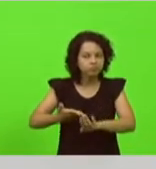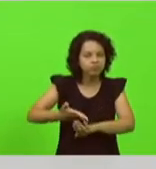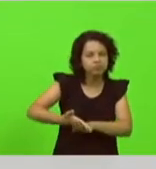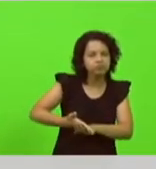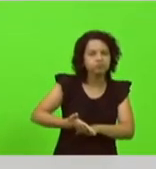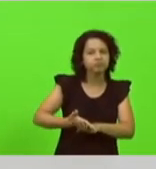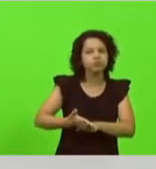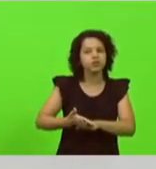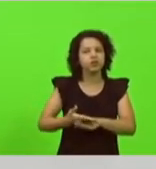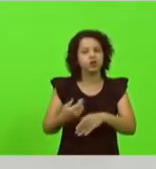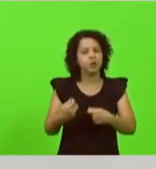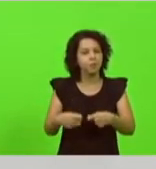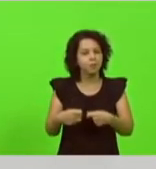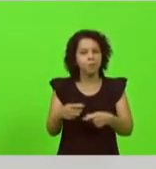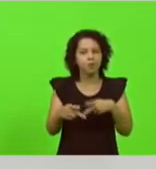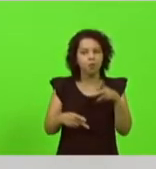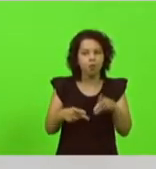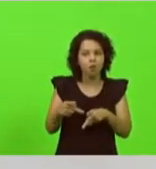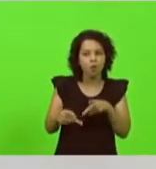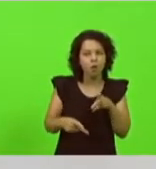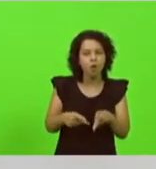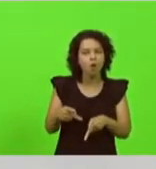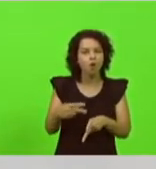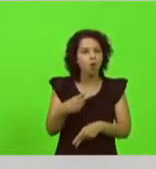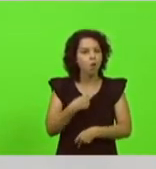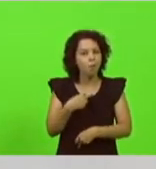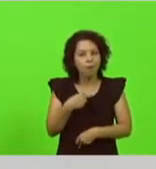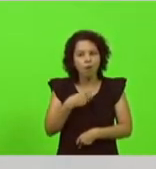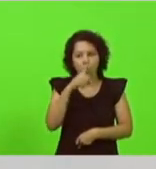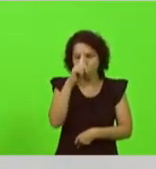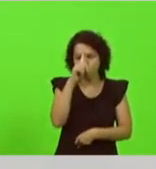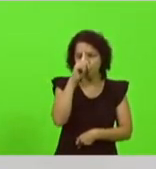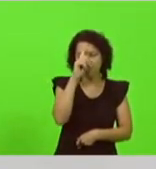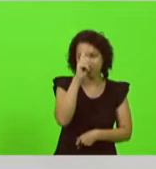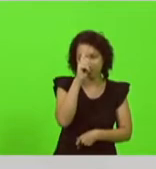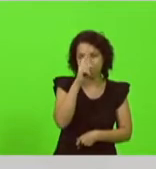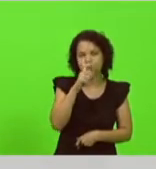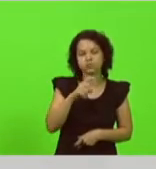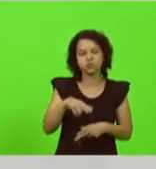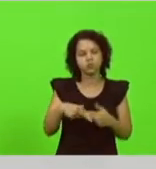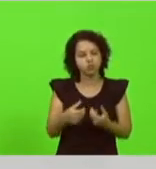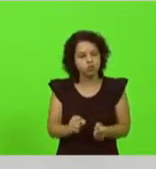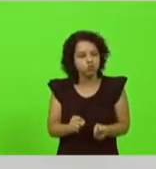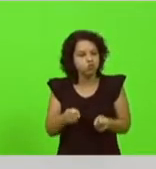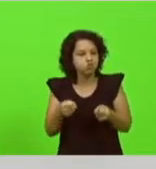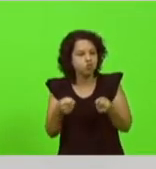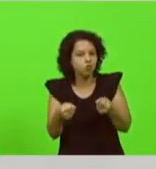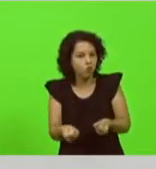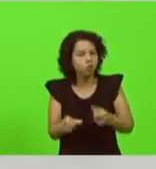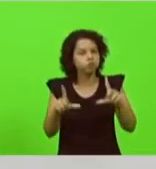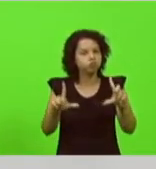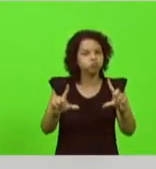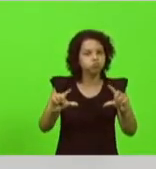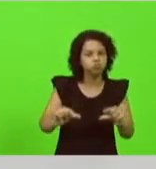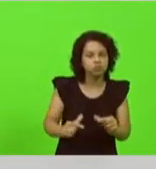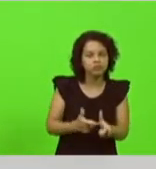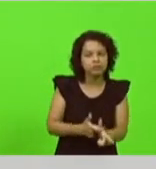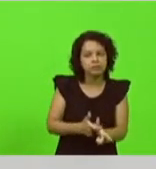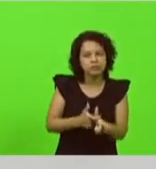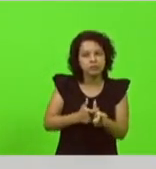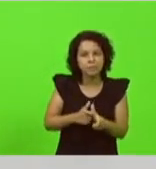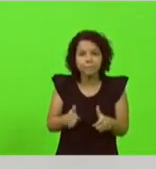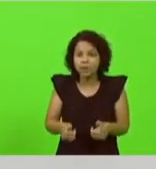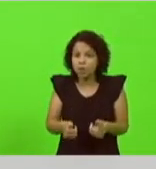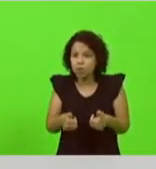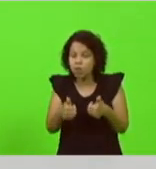deixar o povo da região sem o hospital. Depois de muito esforço, conseguimos reduzir a dívida e melhorar as suas condições financeiras